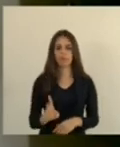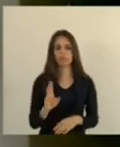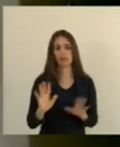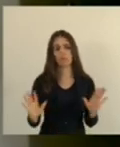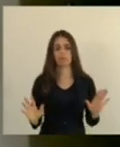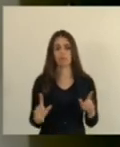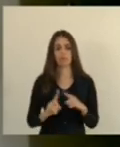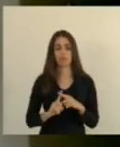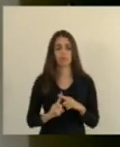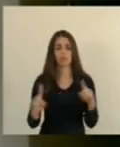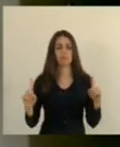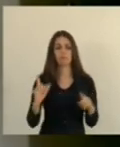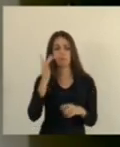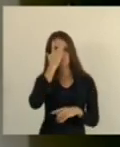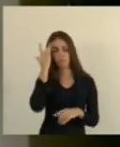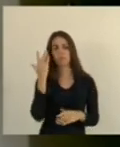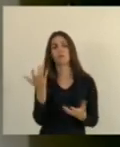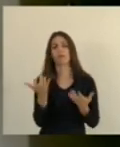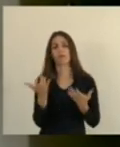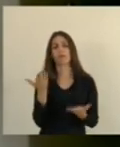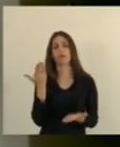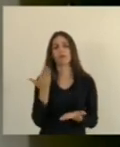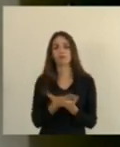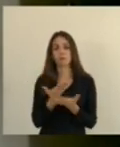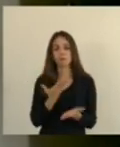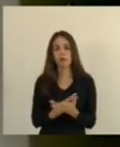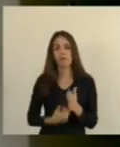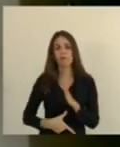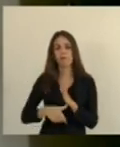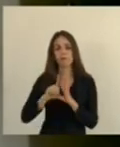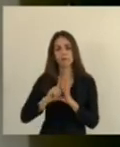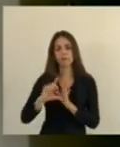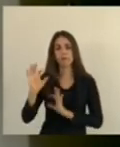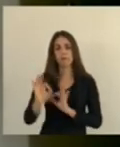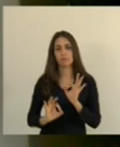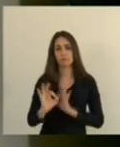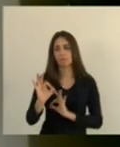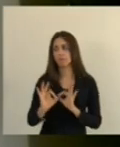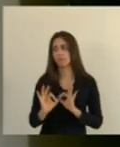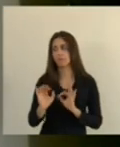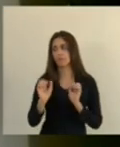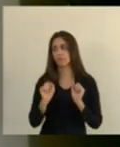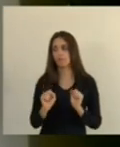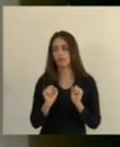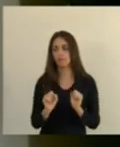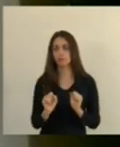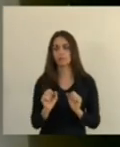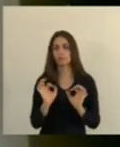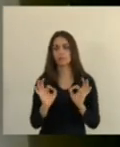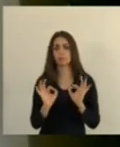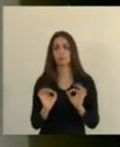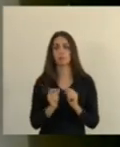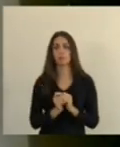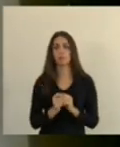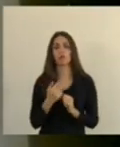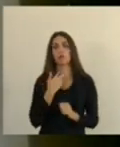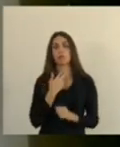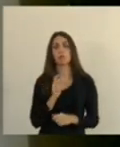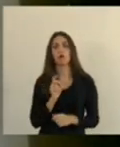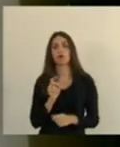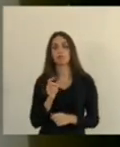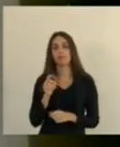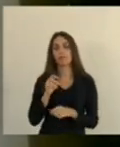realmente se preparar pode se preparar mas sem enganar o povo que tem